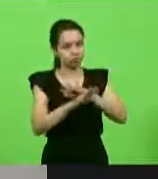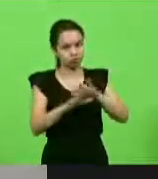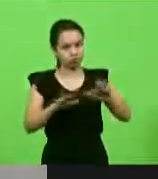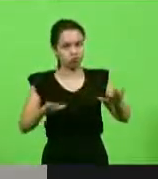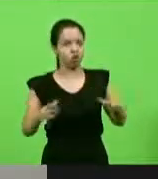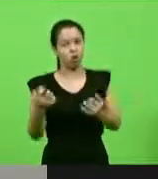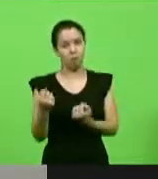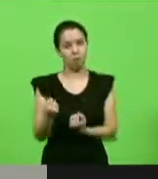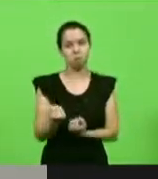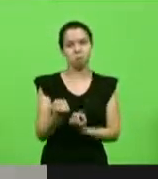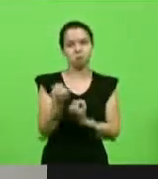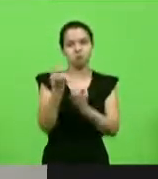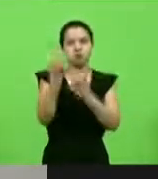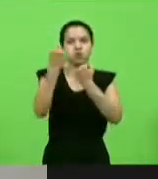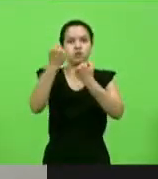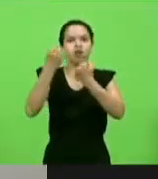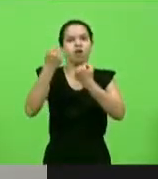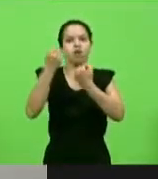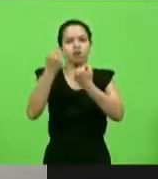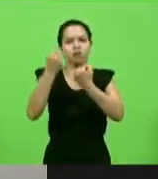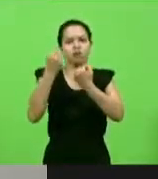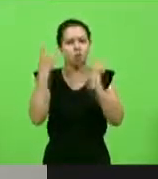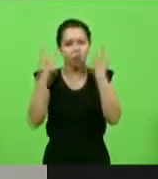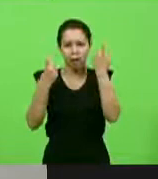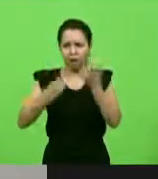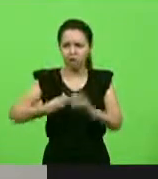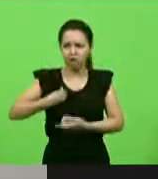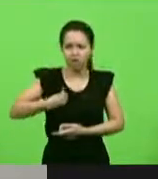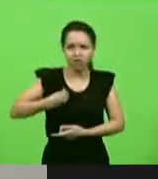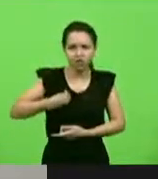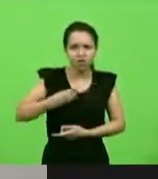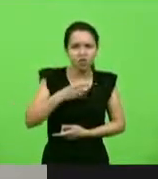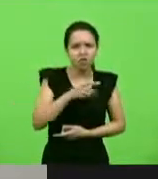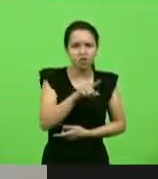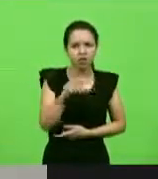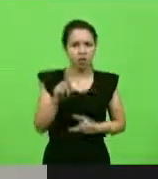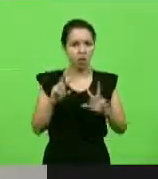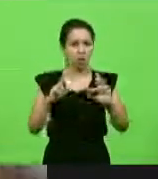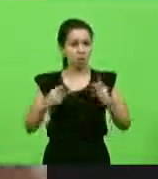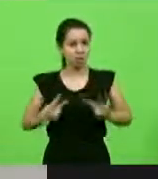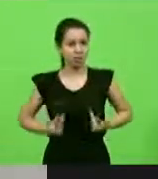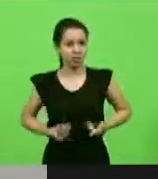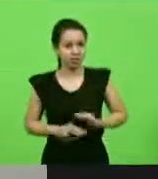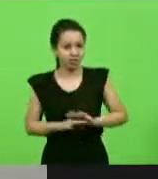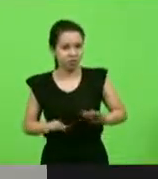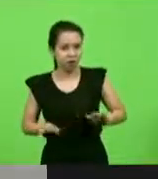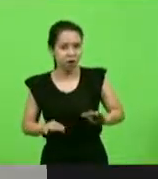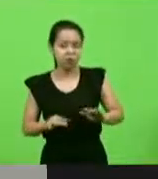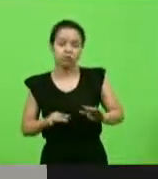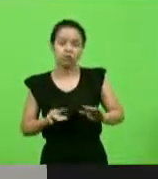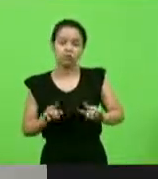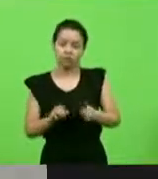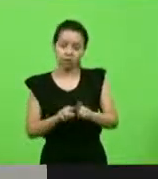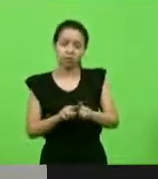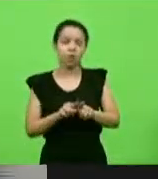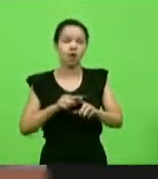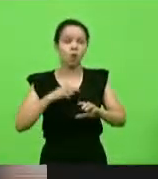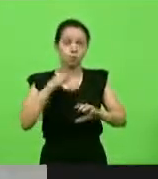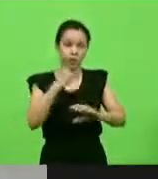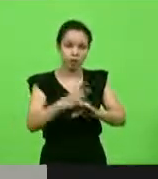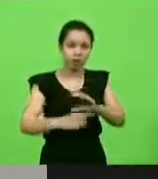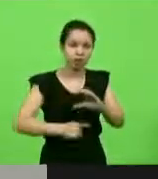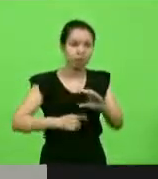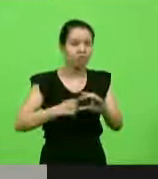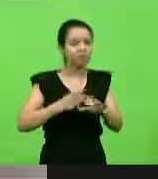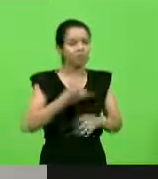com o poder, e não com a vida. Não só a vida humana, a vida do planeta. E, infelizmente,